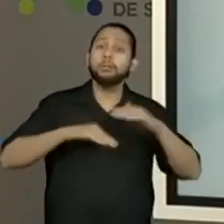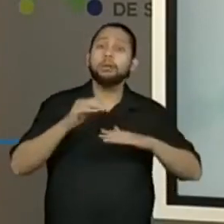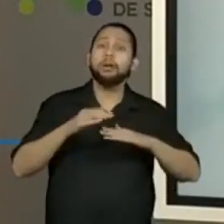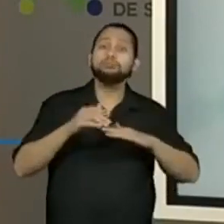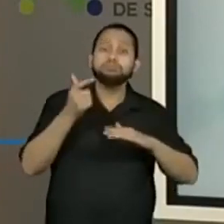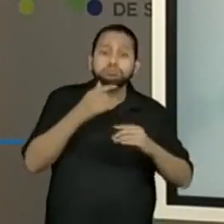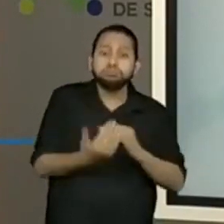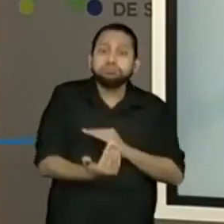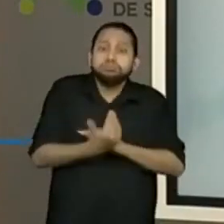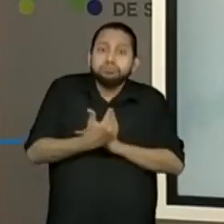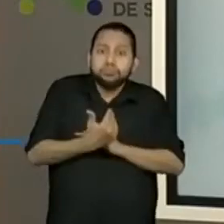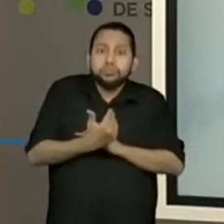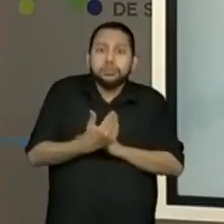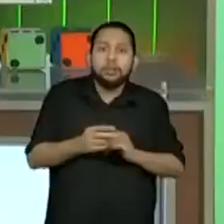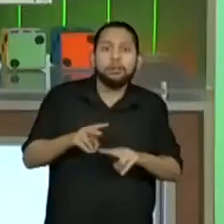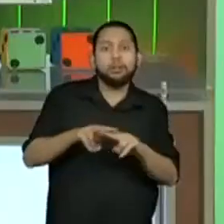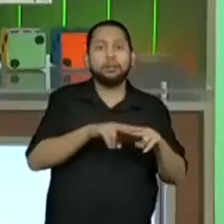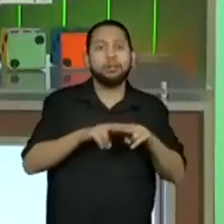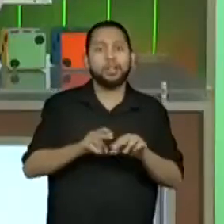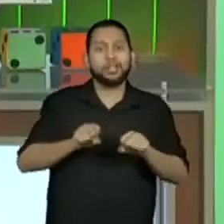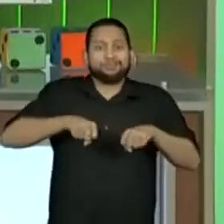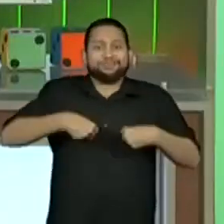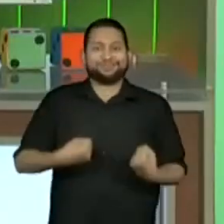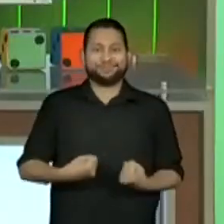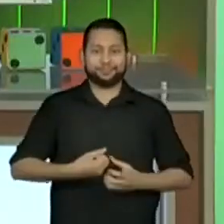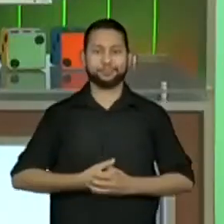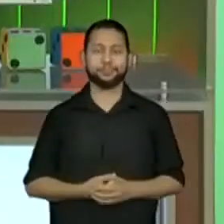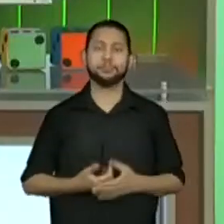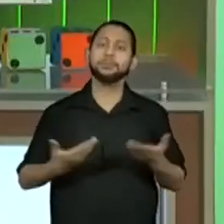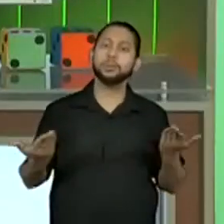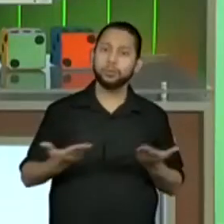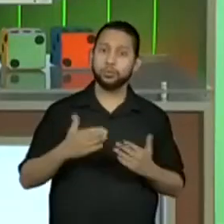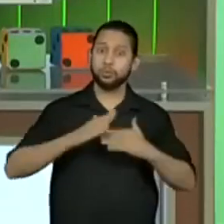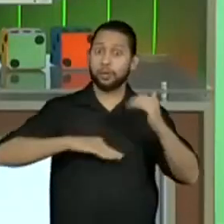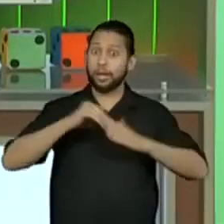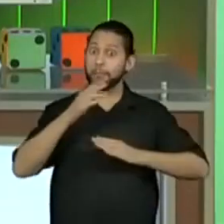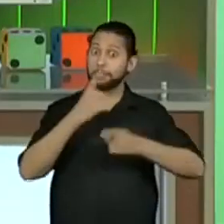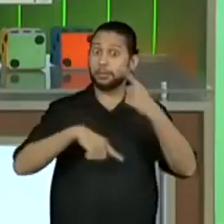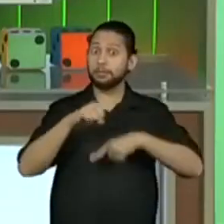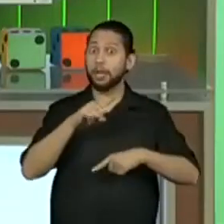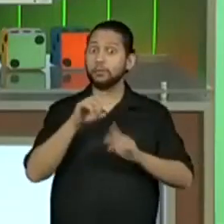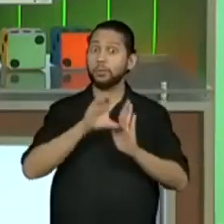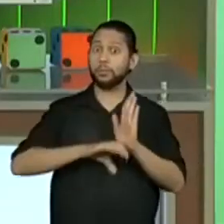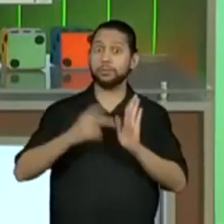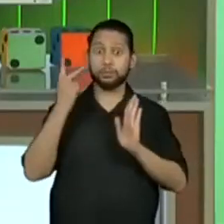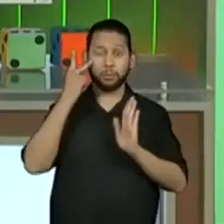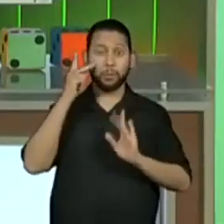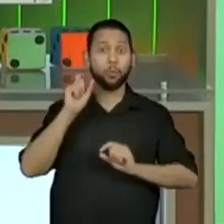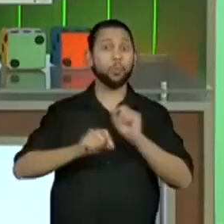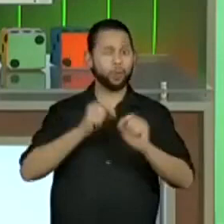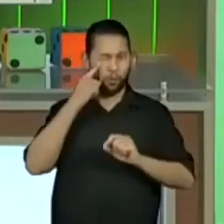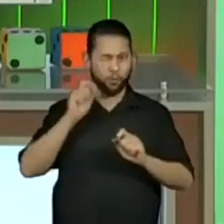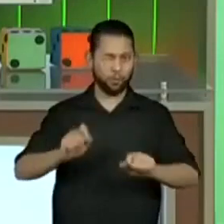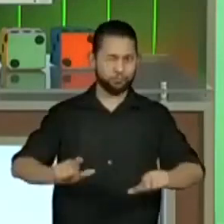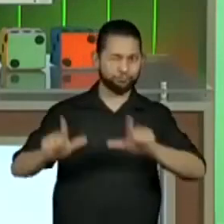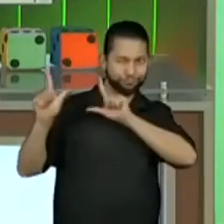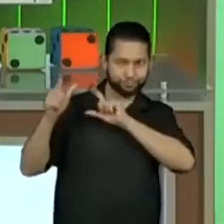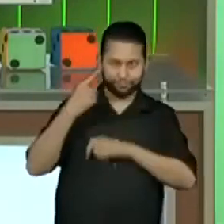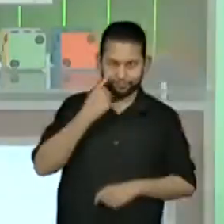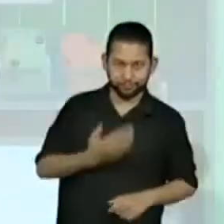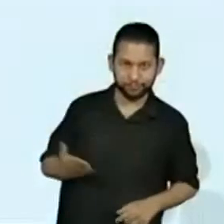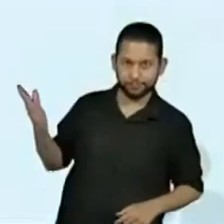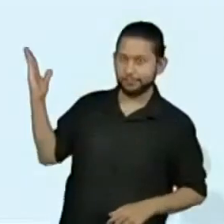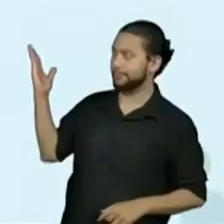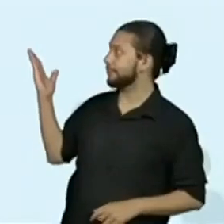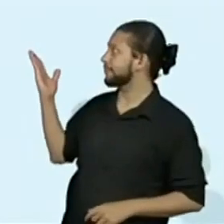nossa aula 10. A aula foi desenvolvida sobre a seguinte habilidade do currículo paulista. Vou colocar na tela. Atenção.